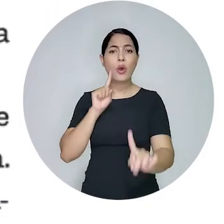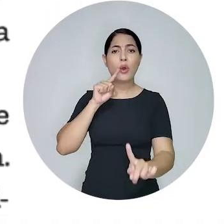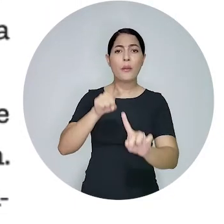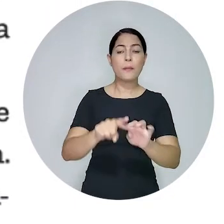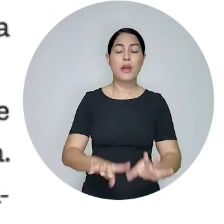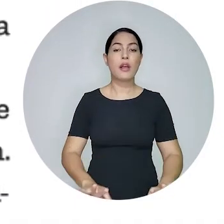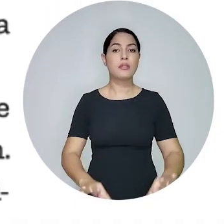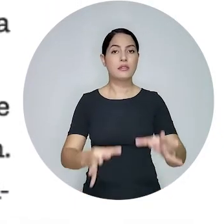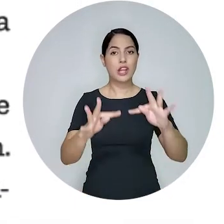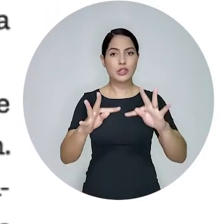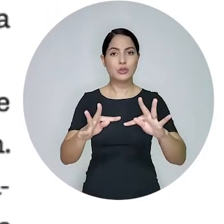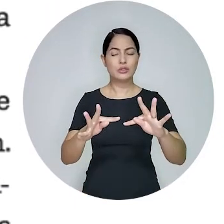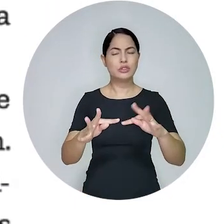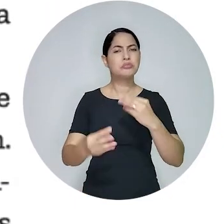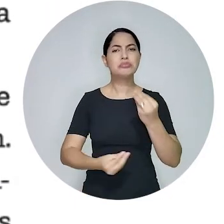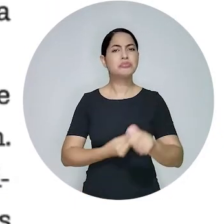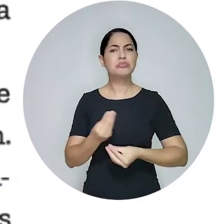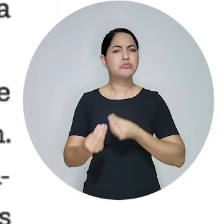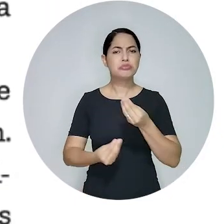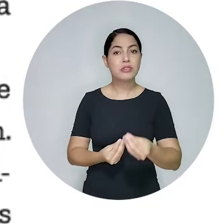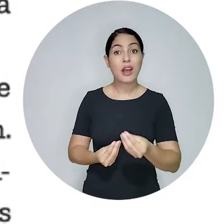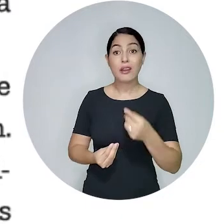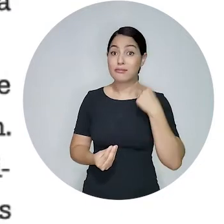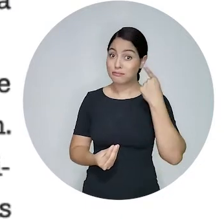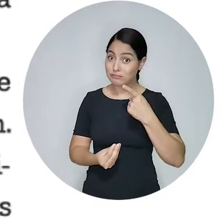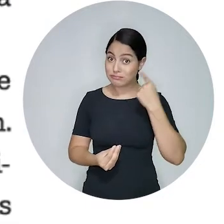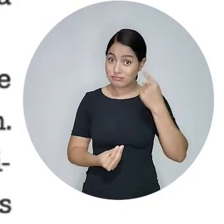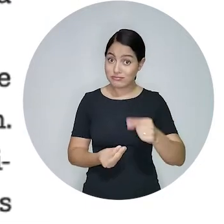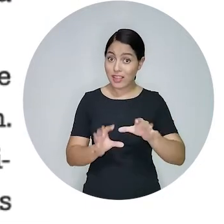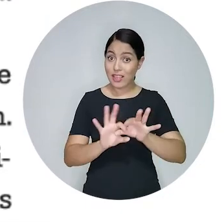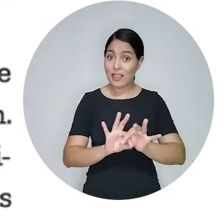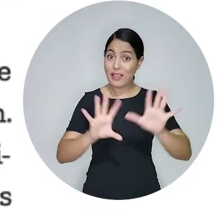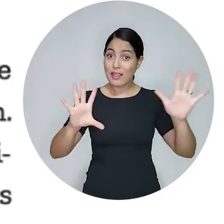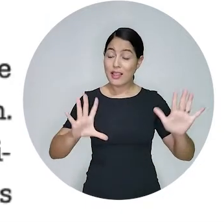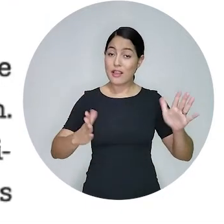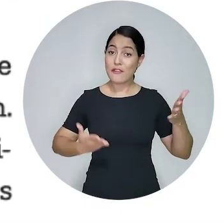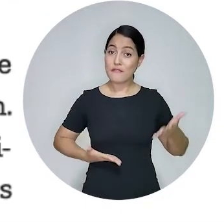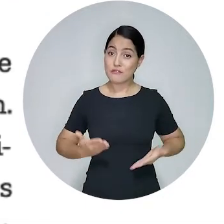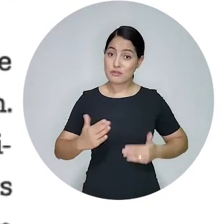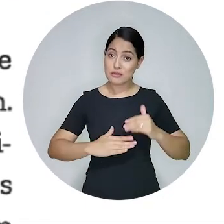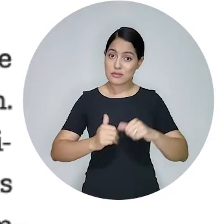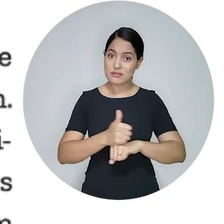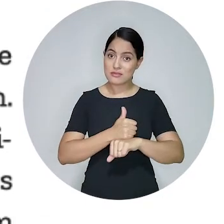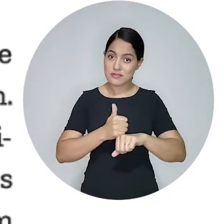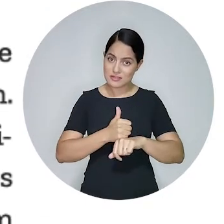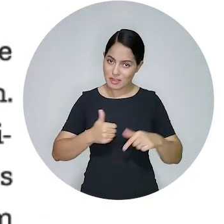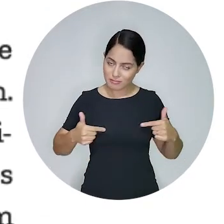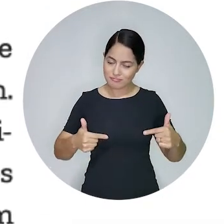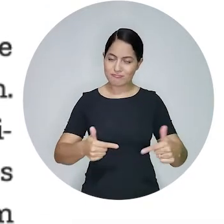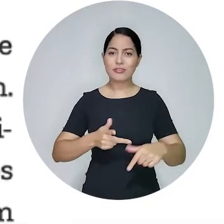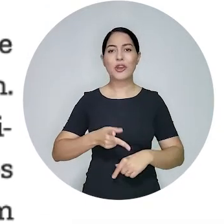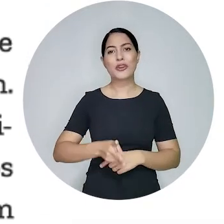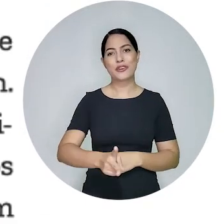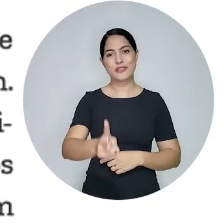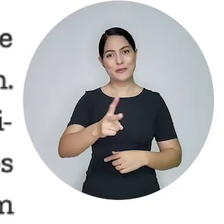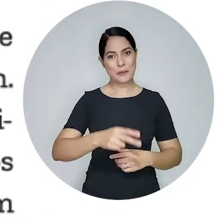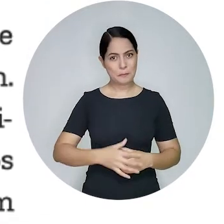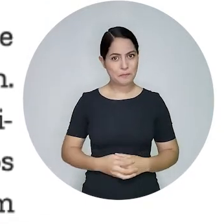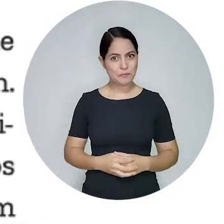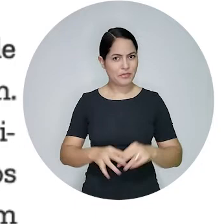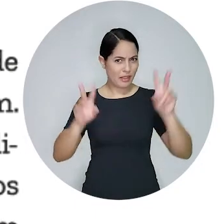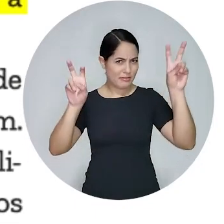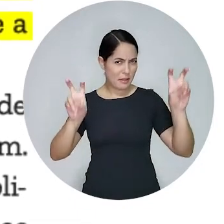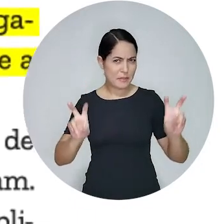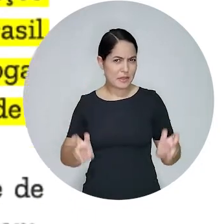afora, com tecnologia embarcada para que os advogados possam desenvolver com amplitude e dignidade a sua profissão.